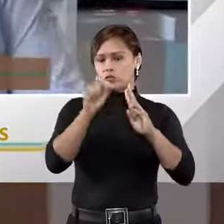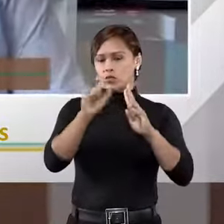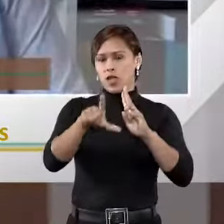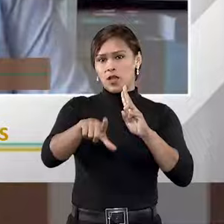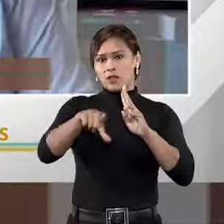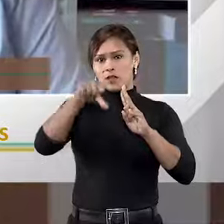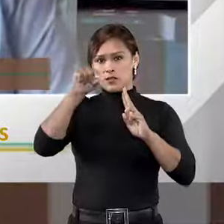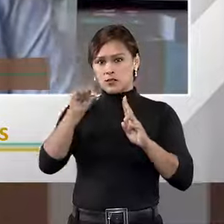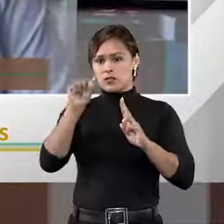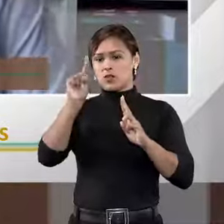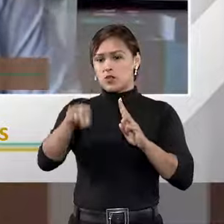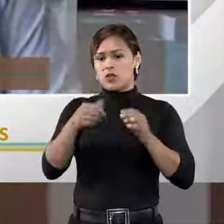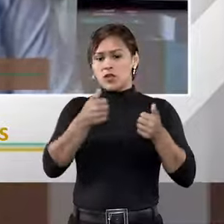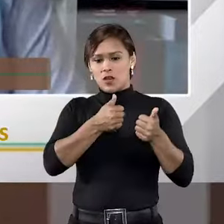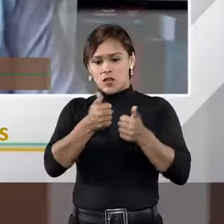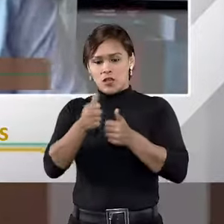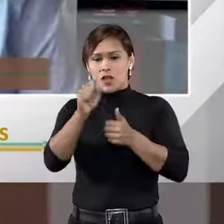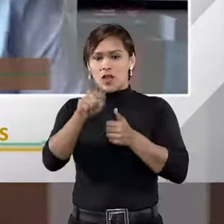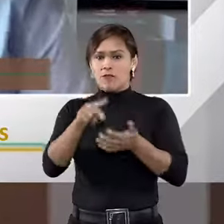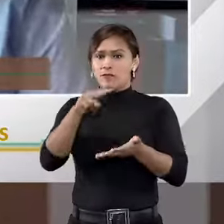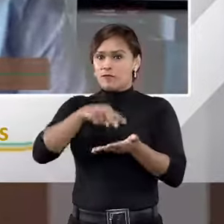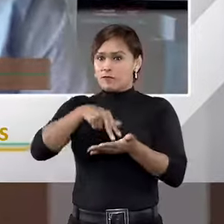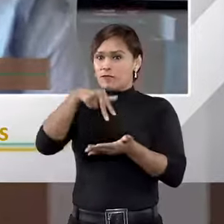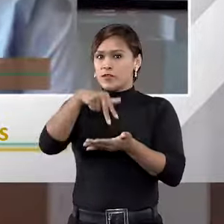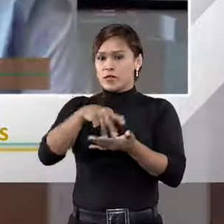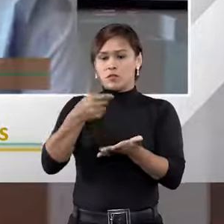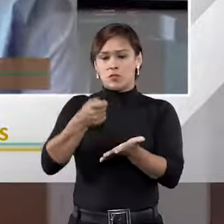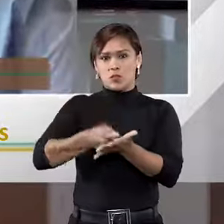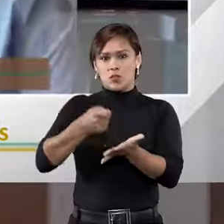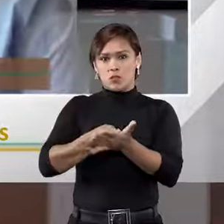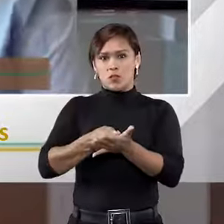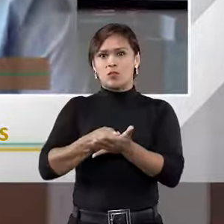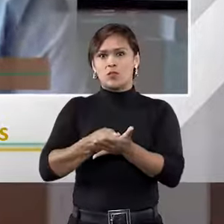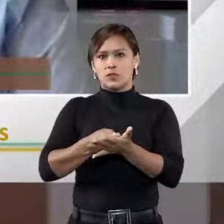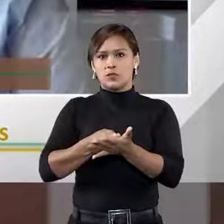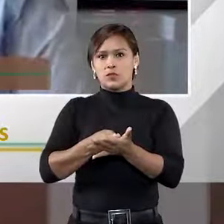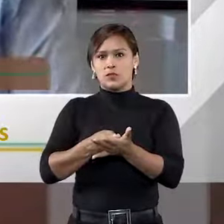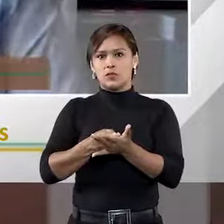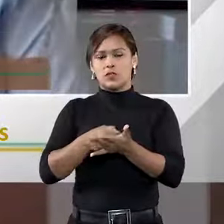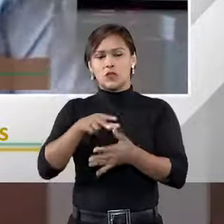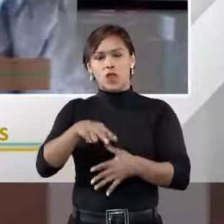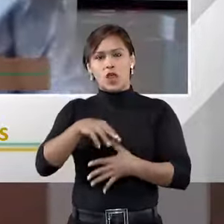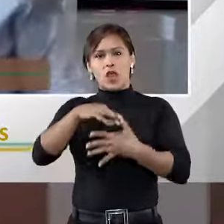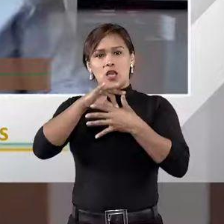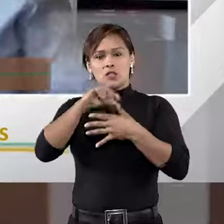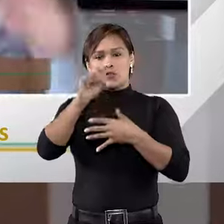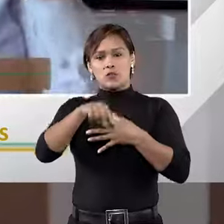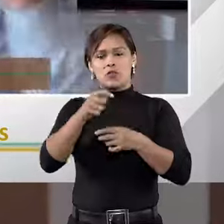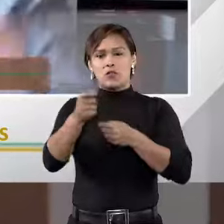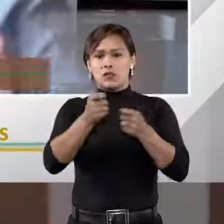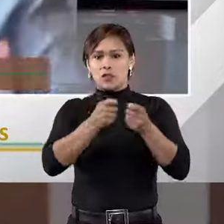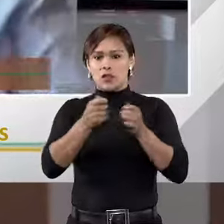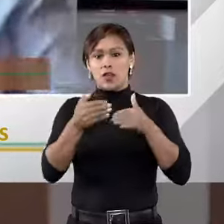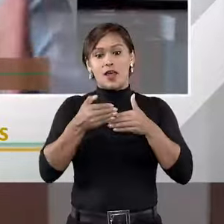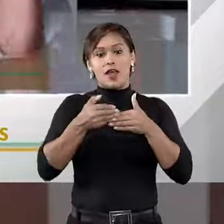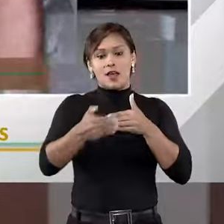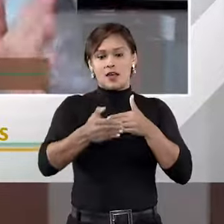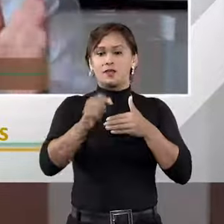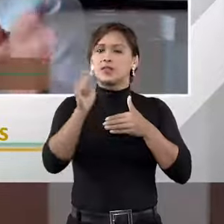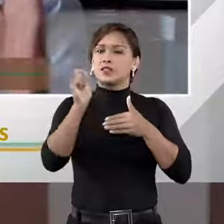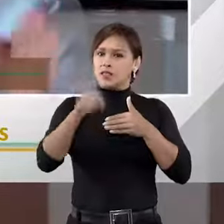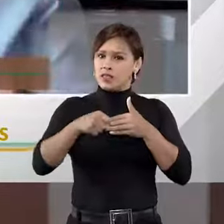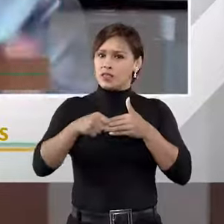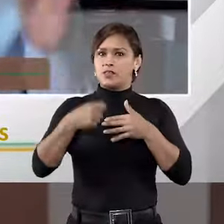lhe escolherem, lhe designarem, você firmar o compromisso, o termo de arbitragem, assumindo aquela arbitragem. A partir daquilo,